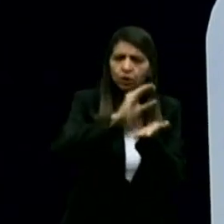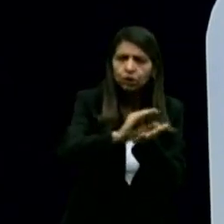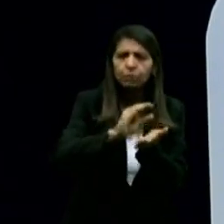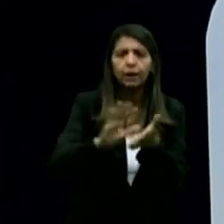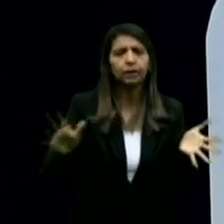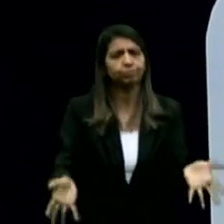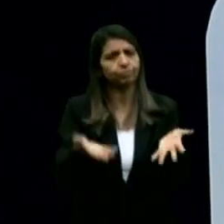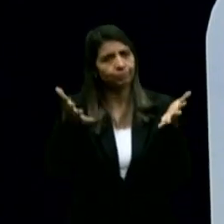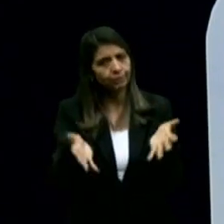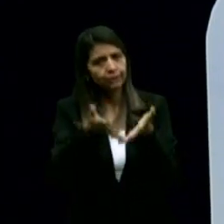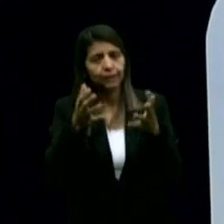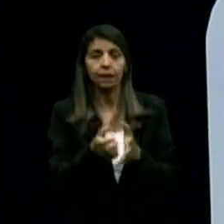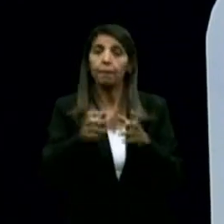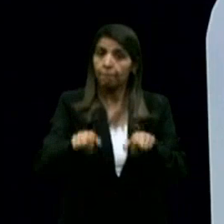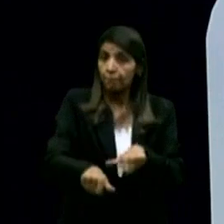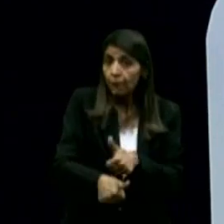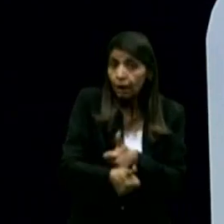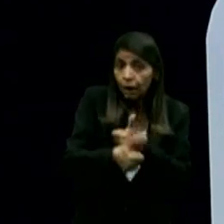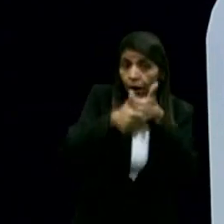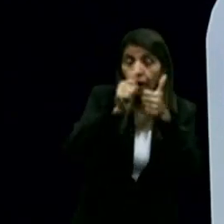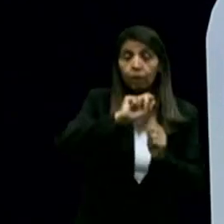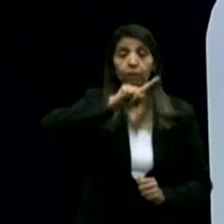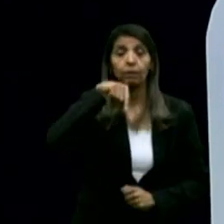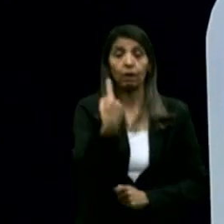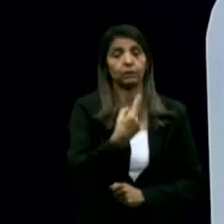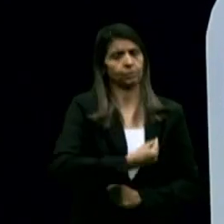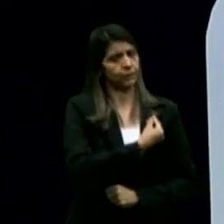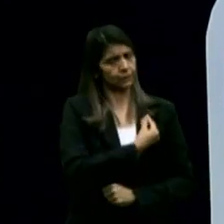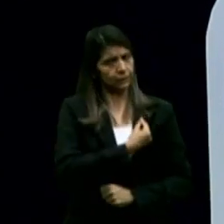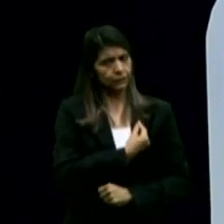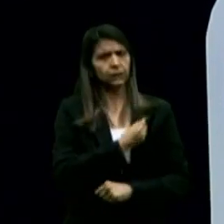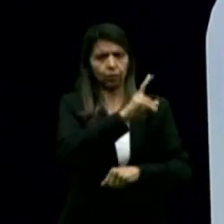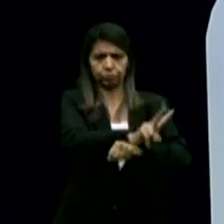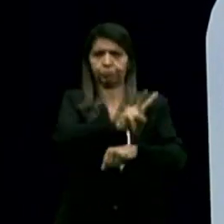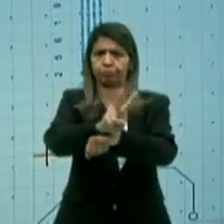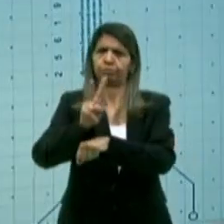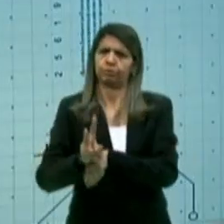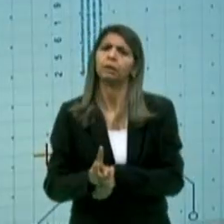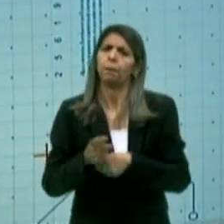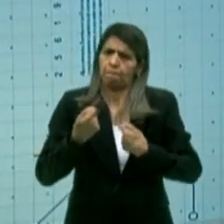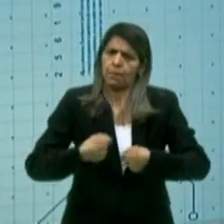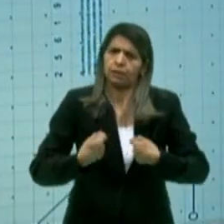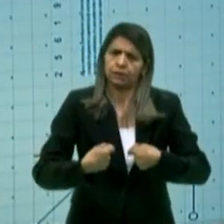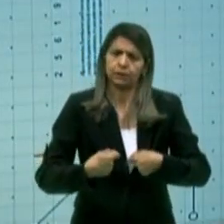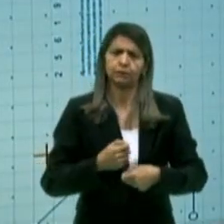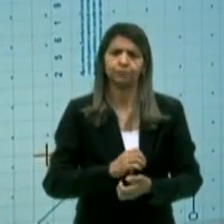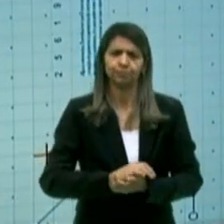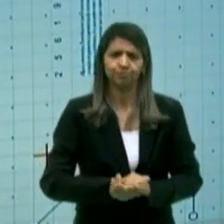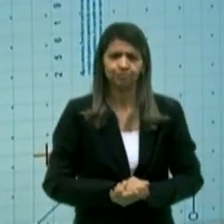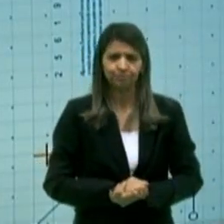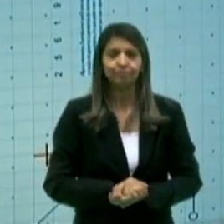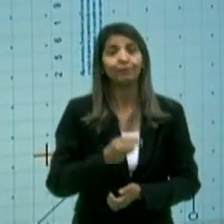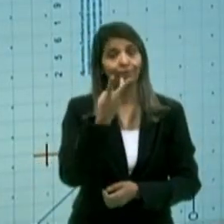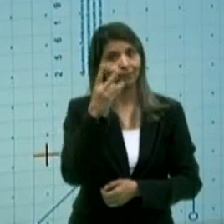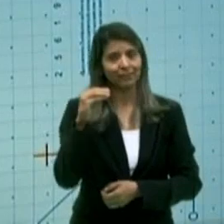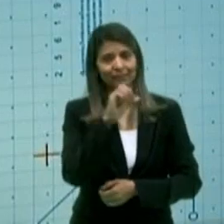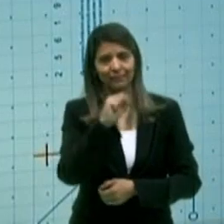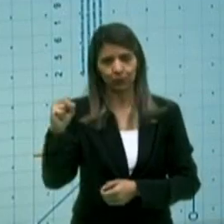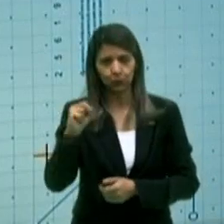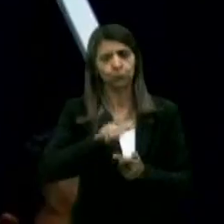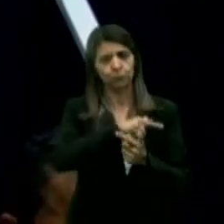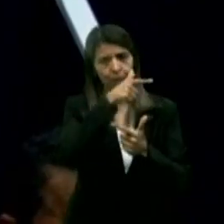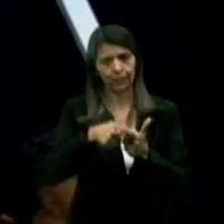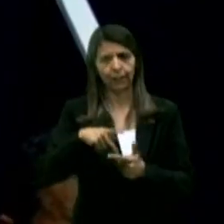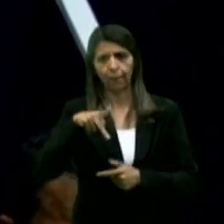portanto, a presença para que nós tenhamos a segurança devida e desejada. 30 segundos para a réplica de Pedro.